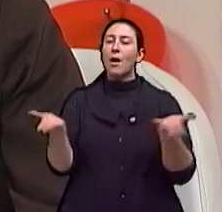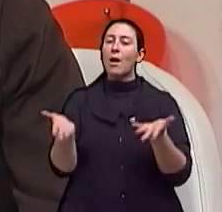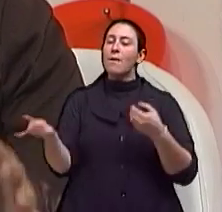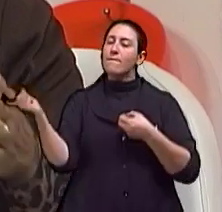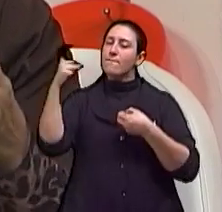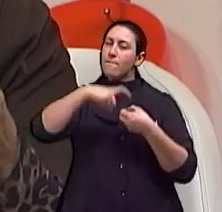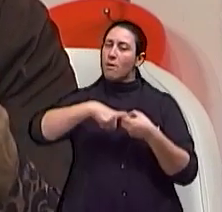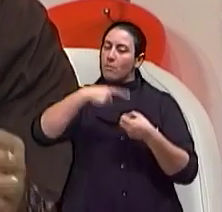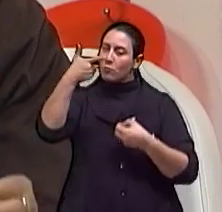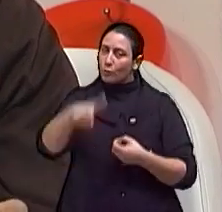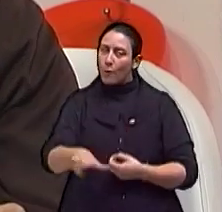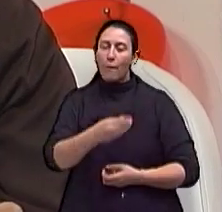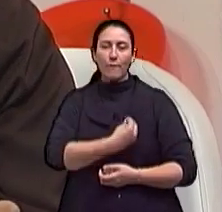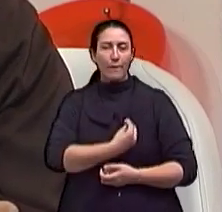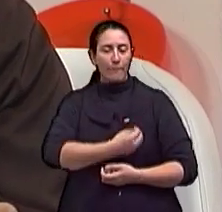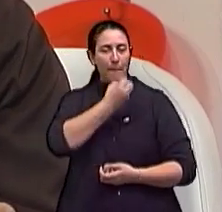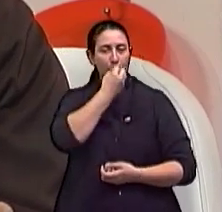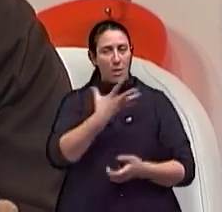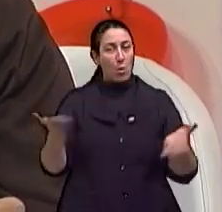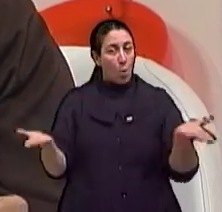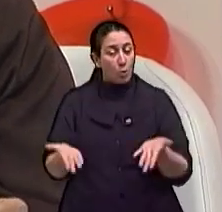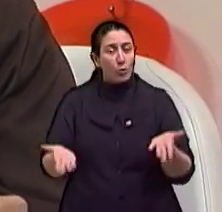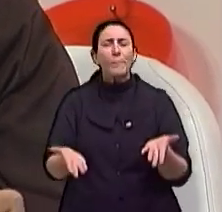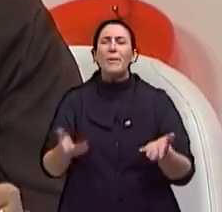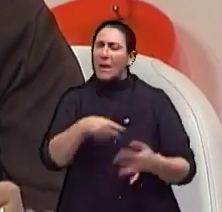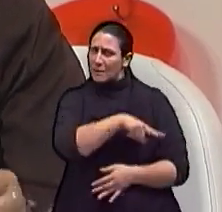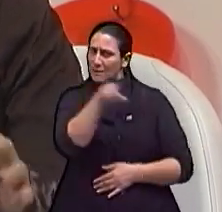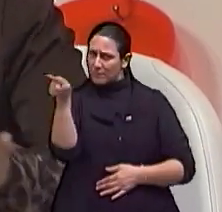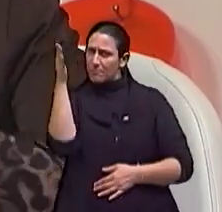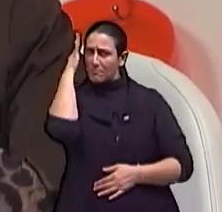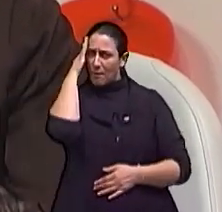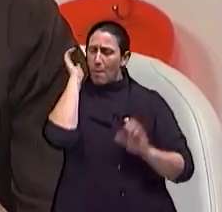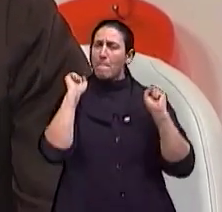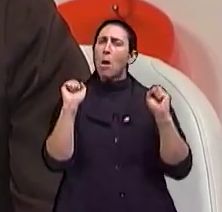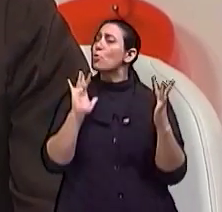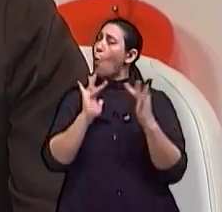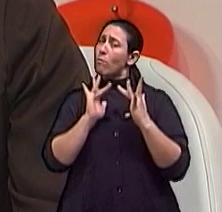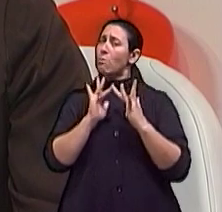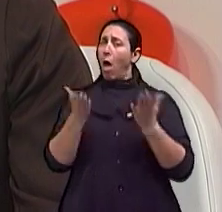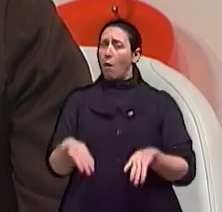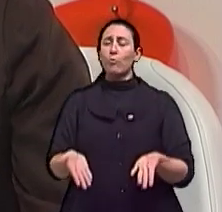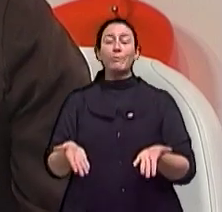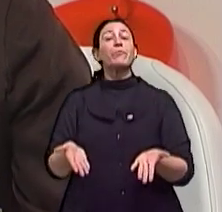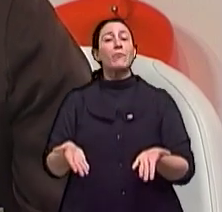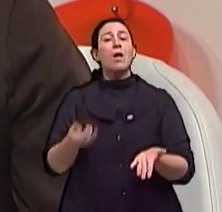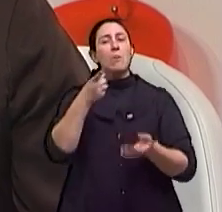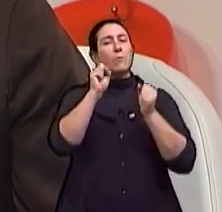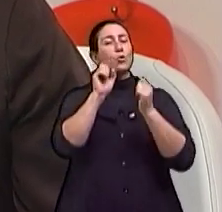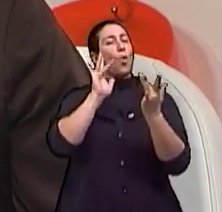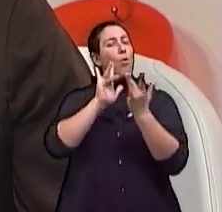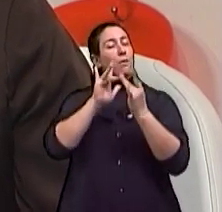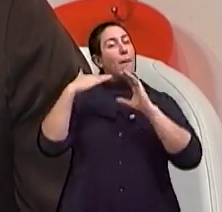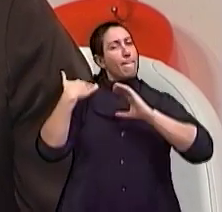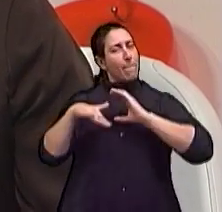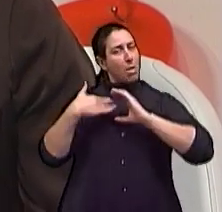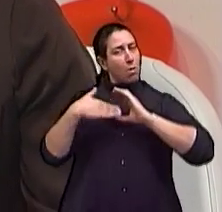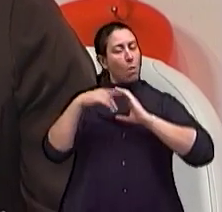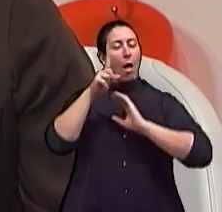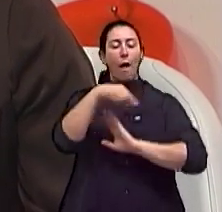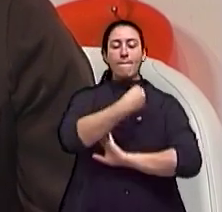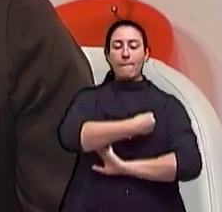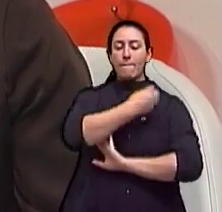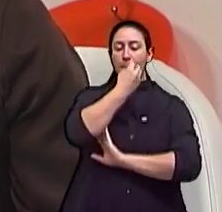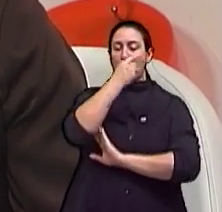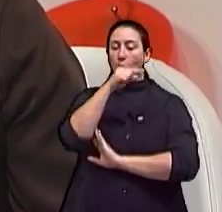Estamos de volta com o nosso Viva Bem de hoje, você sabe que pode ter uma conexão direta com a gente através do nosso e-mail vivabem